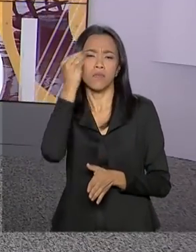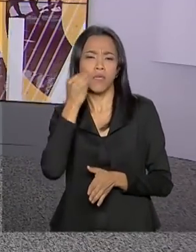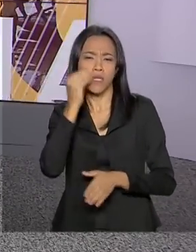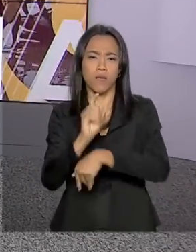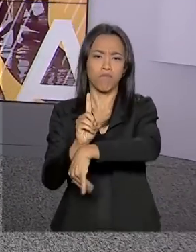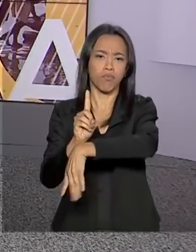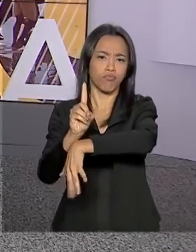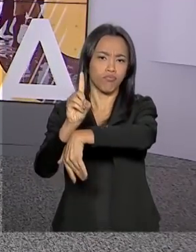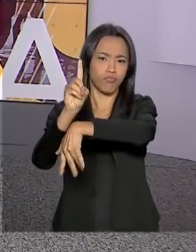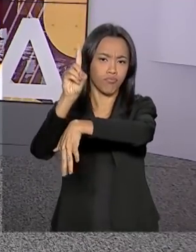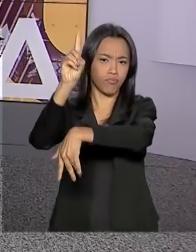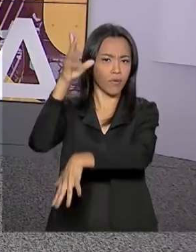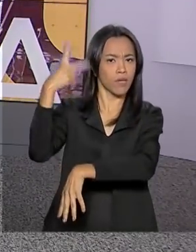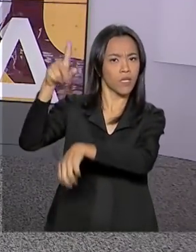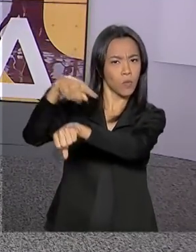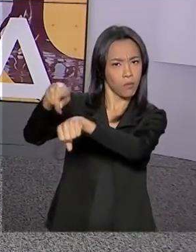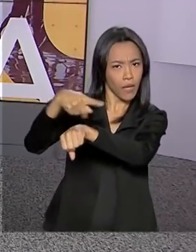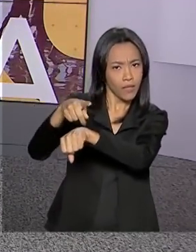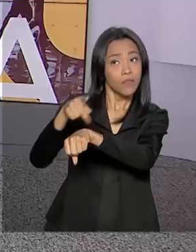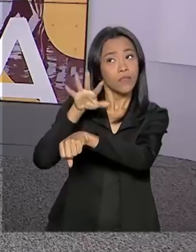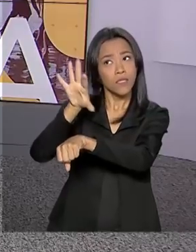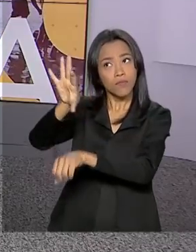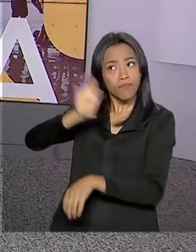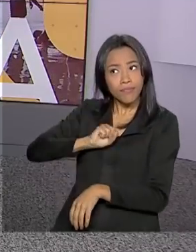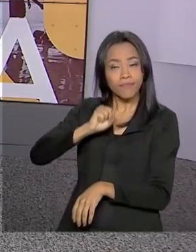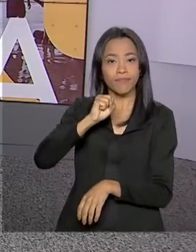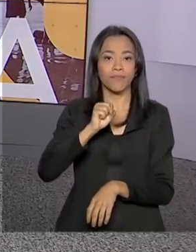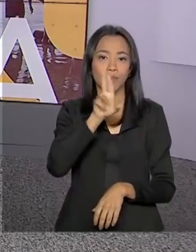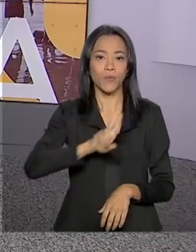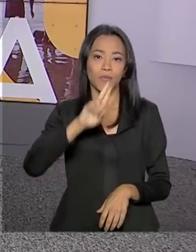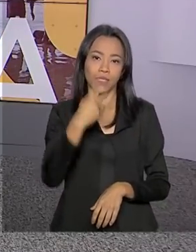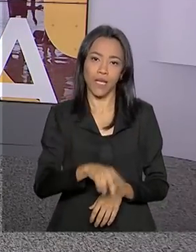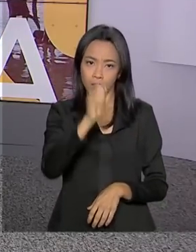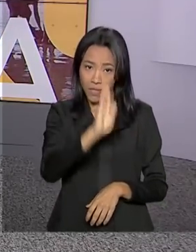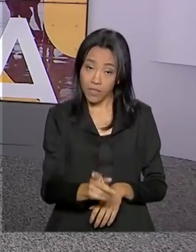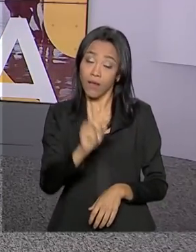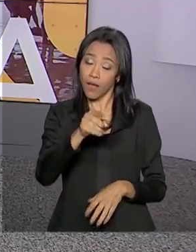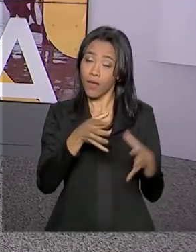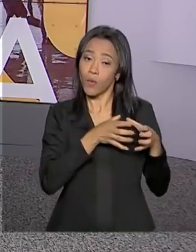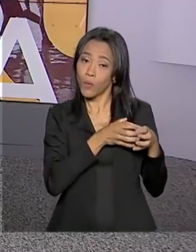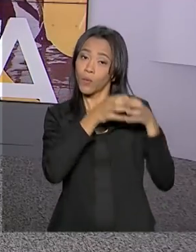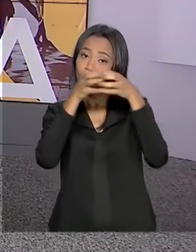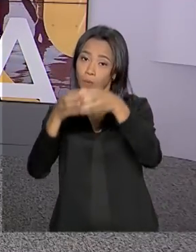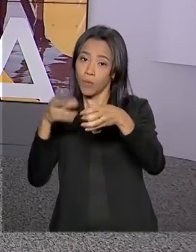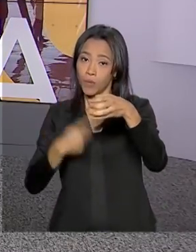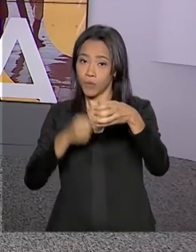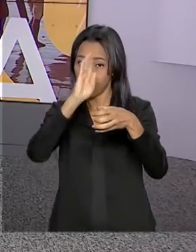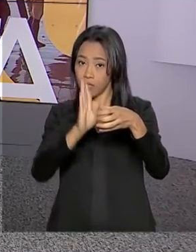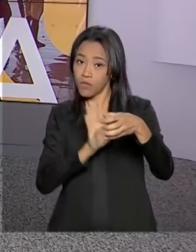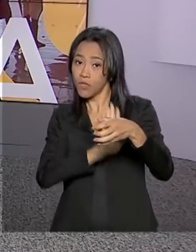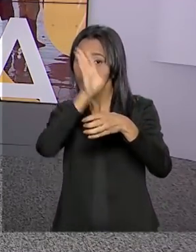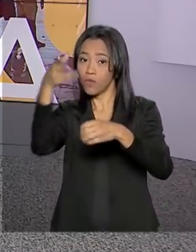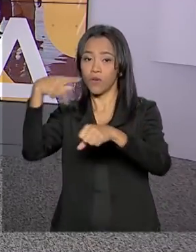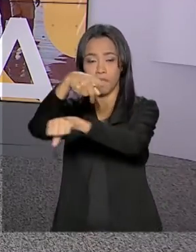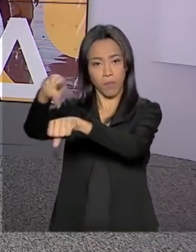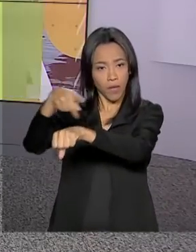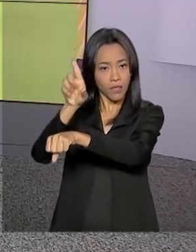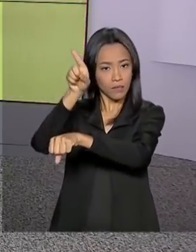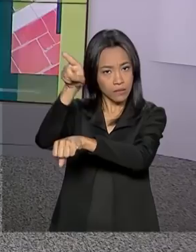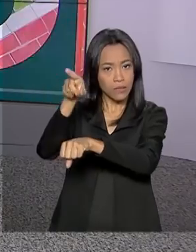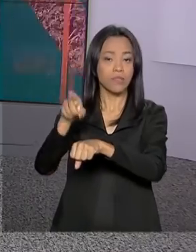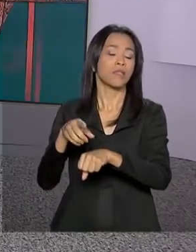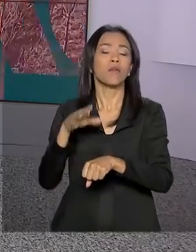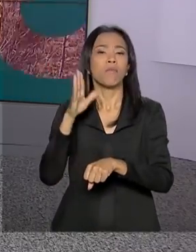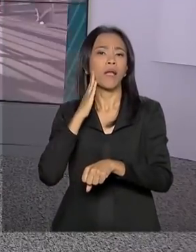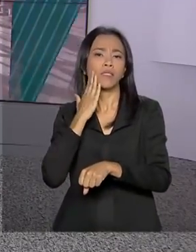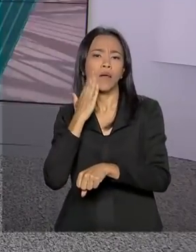sabe implementar aqui no Brasil. Esse foi o objetivo da visita da comitiva brasileira ao país vizinho. Lá, o governo conseguiu mobilizar a